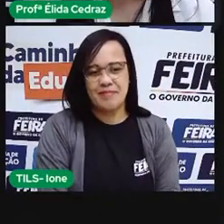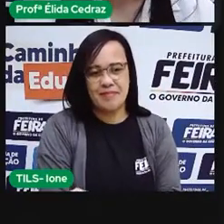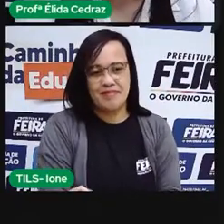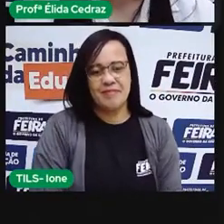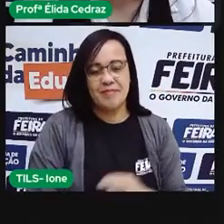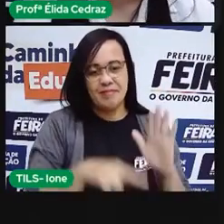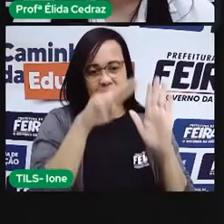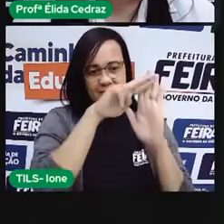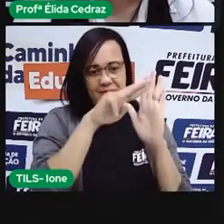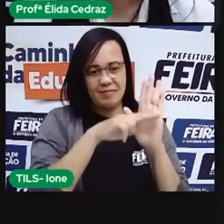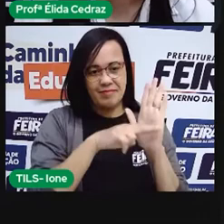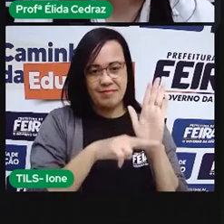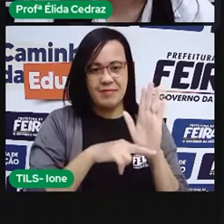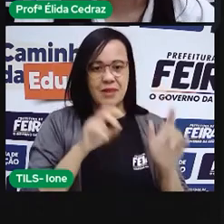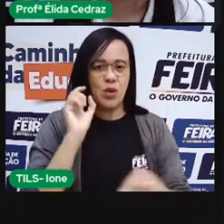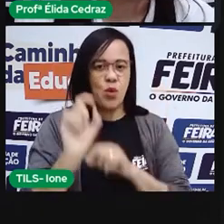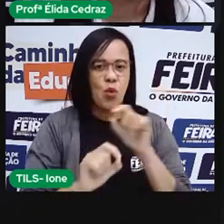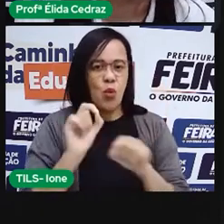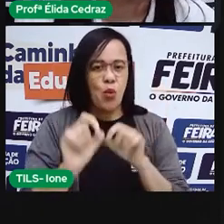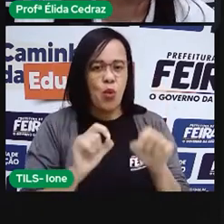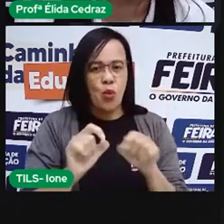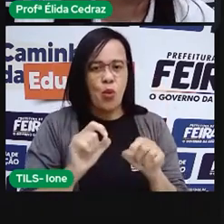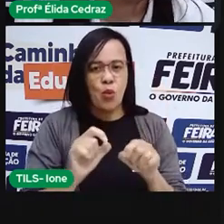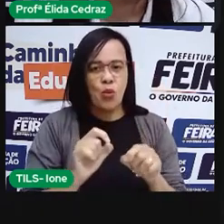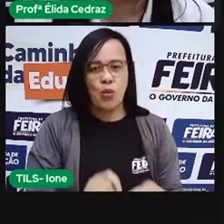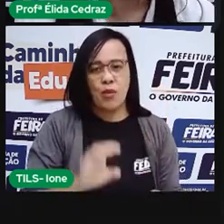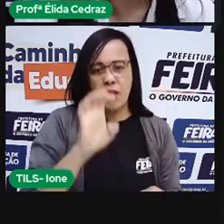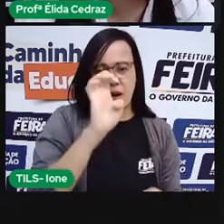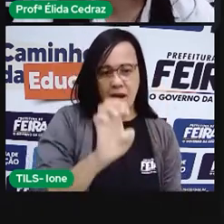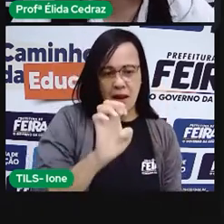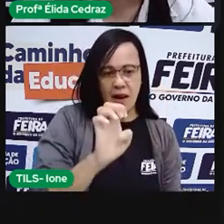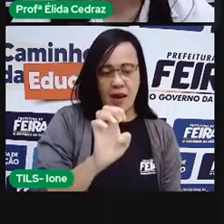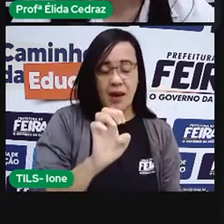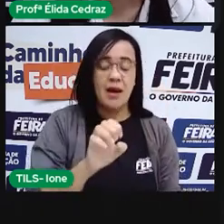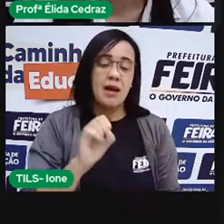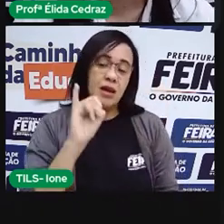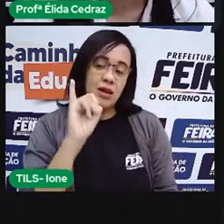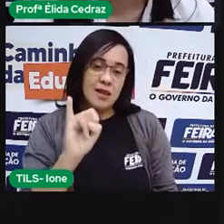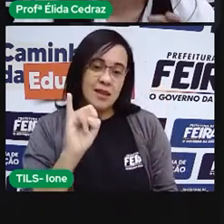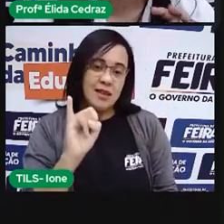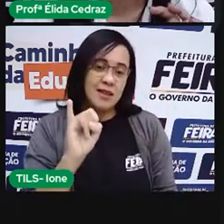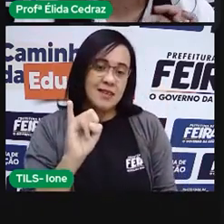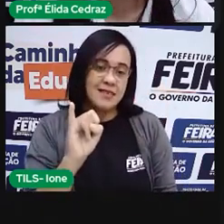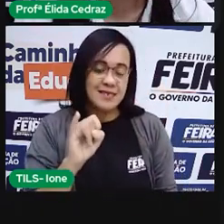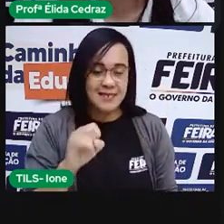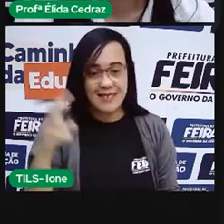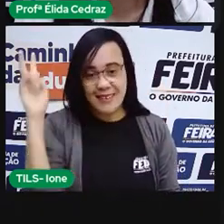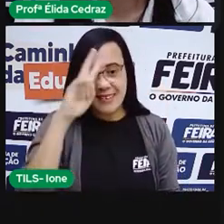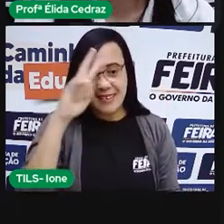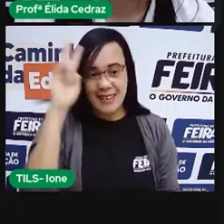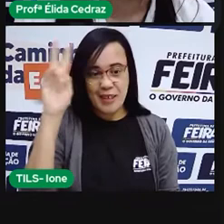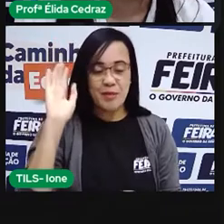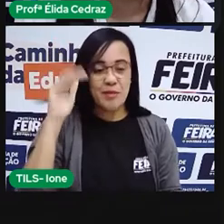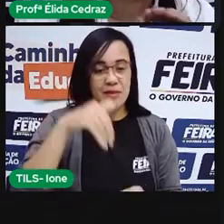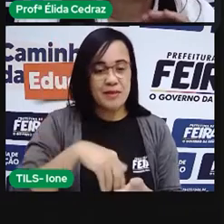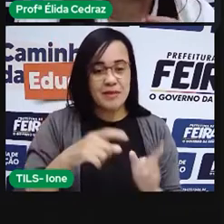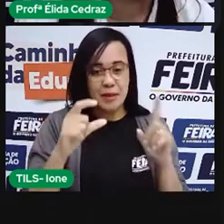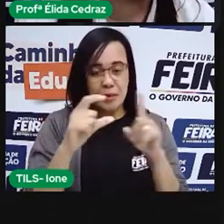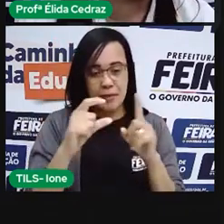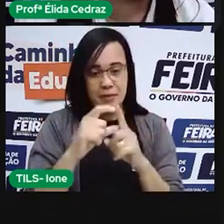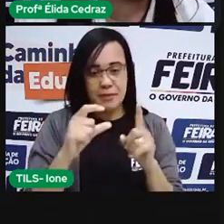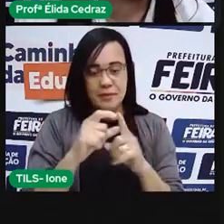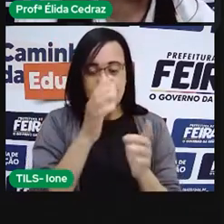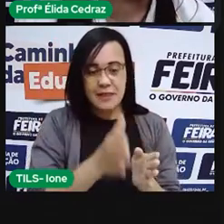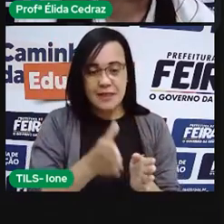Regularidade. É ou I. Você lembra que quando tem no final da sílaba um som de